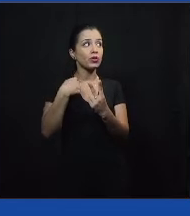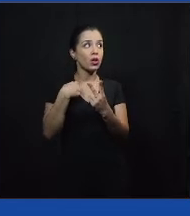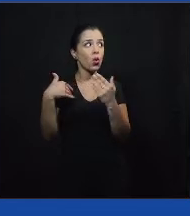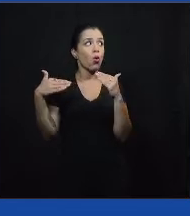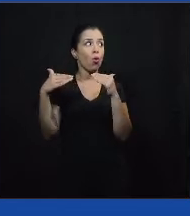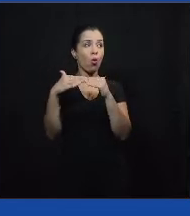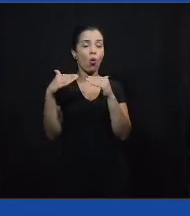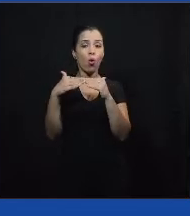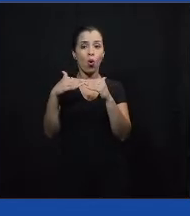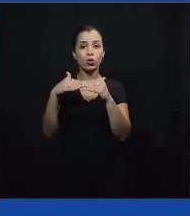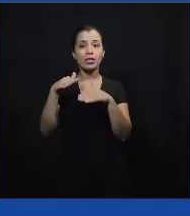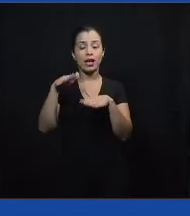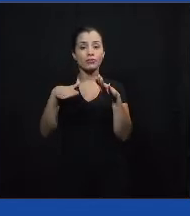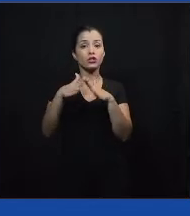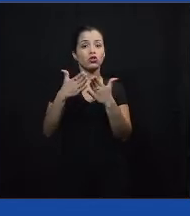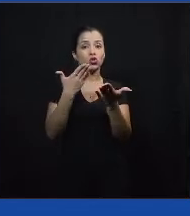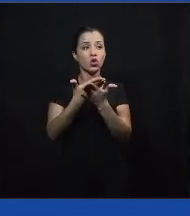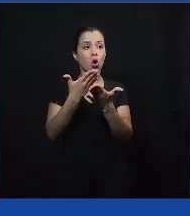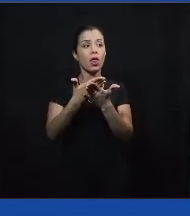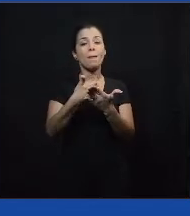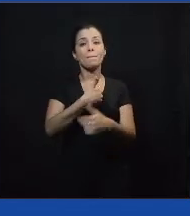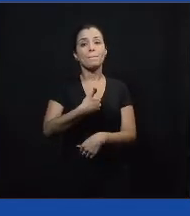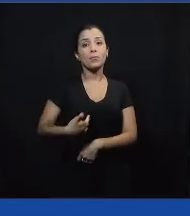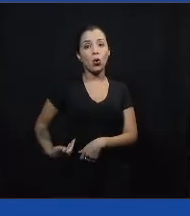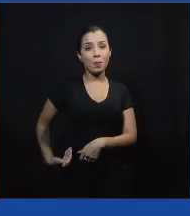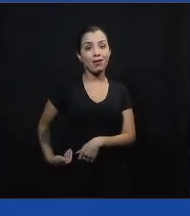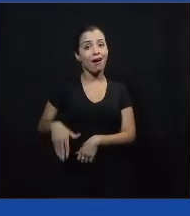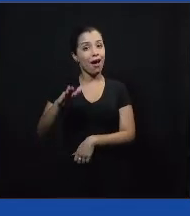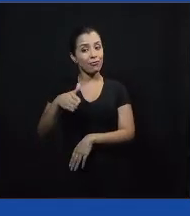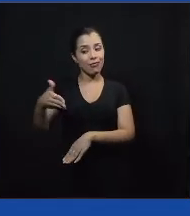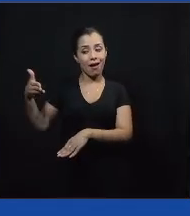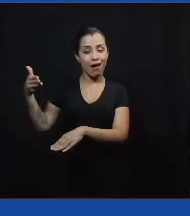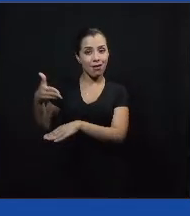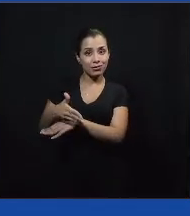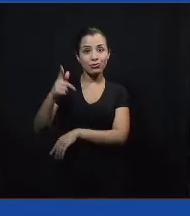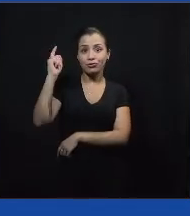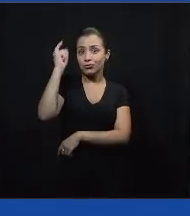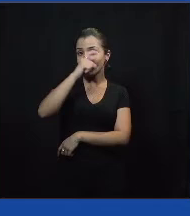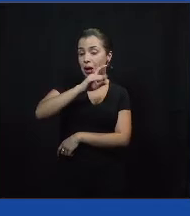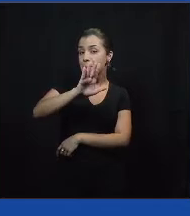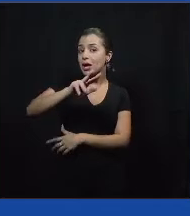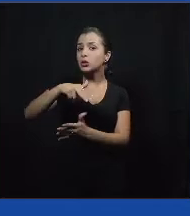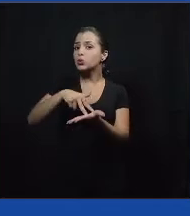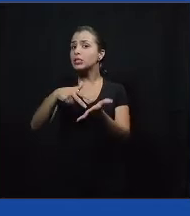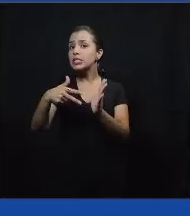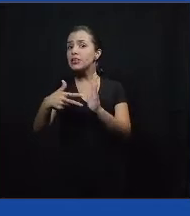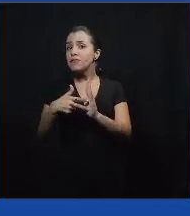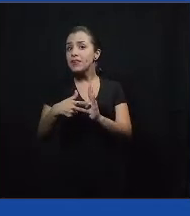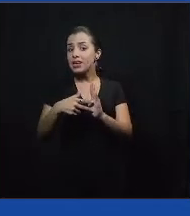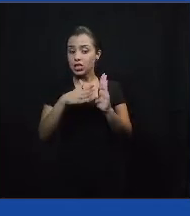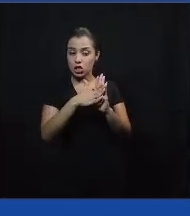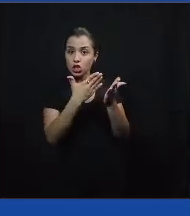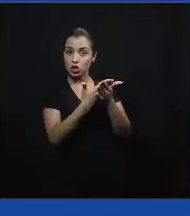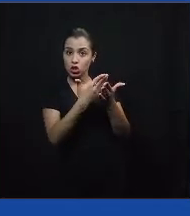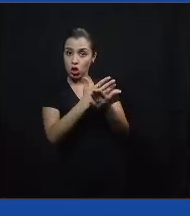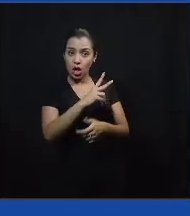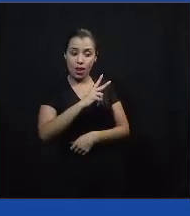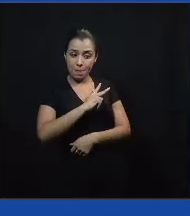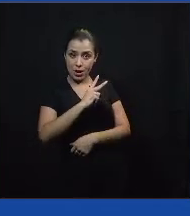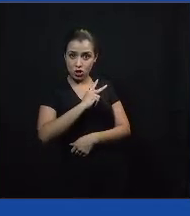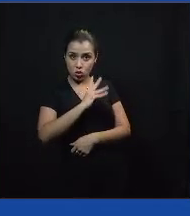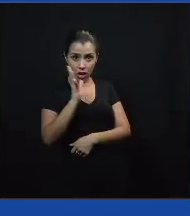públicas, às vezes, os alunos têm um acesso com maior dificuldade, mas isso não significa que nas escolas particulares isso também não